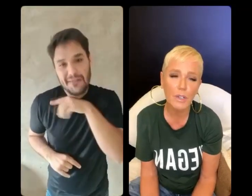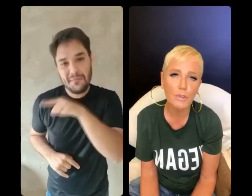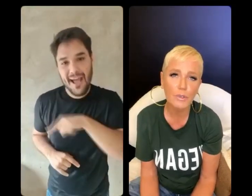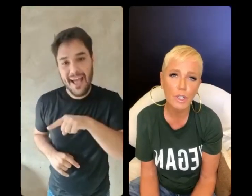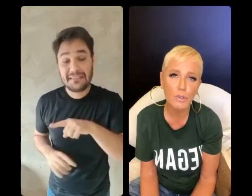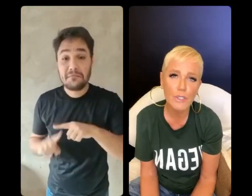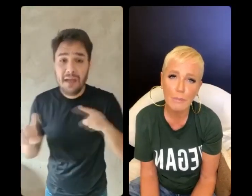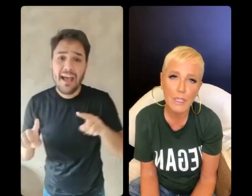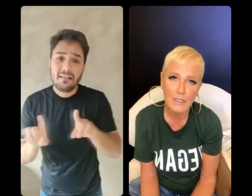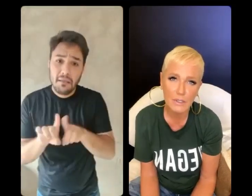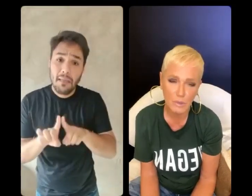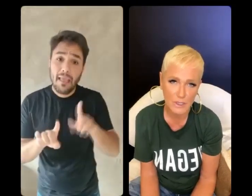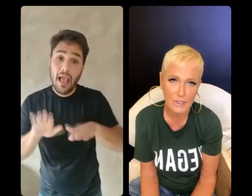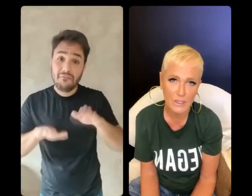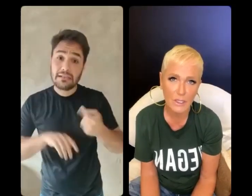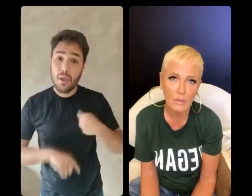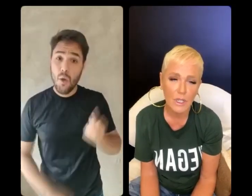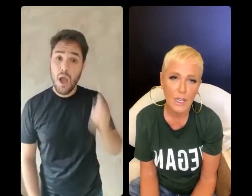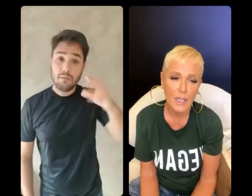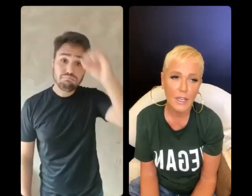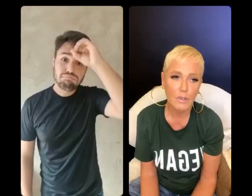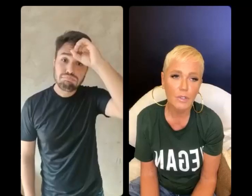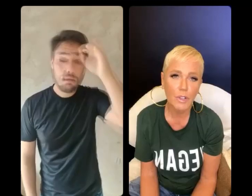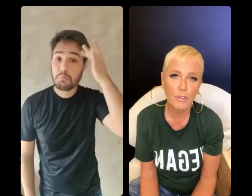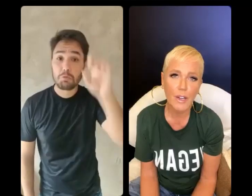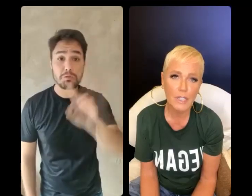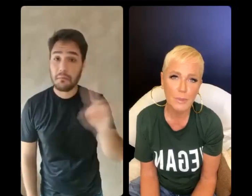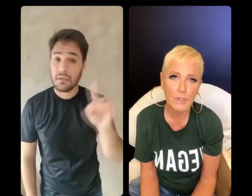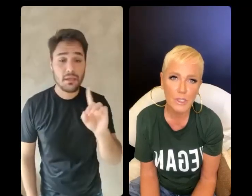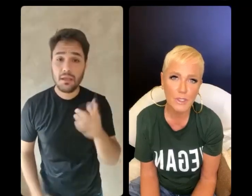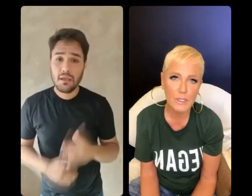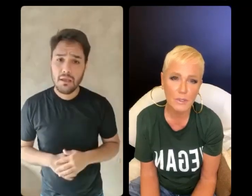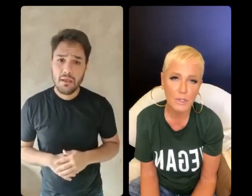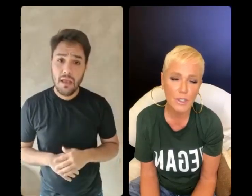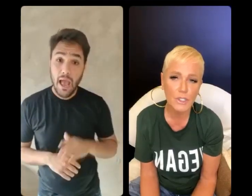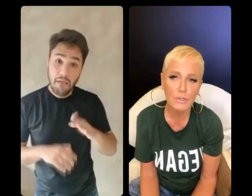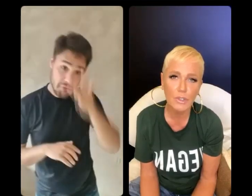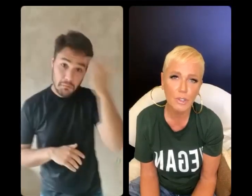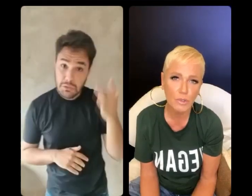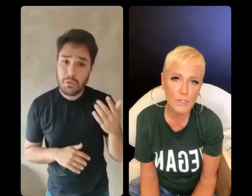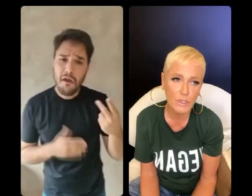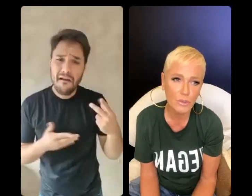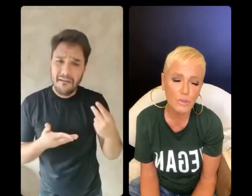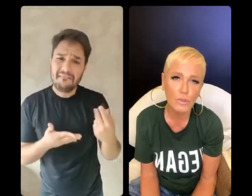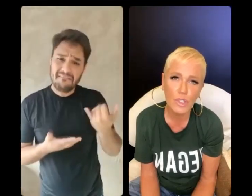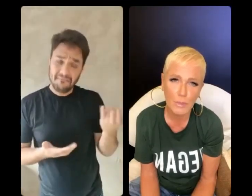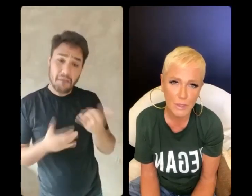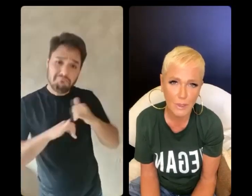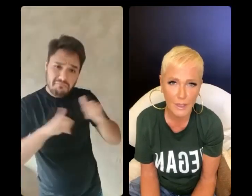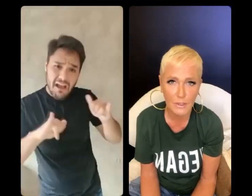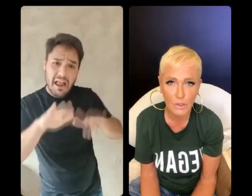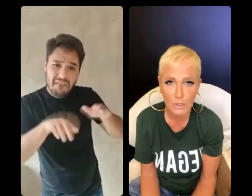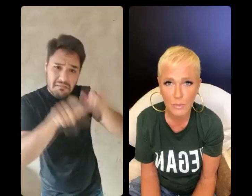porque eu não sabia das coisas. Então, quando eu falo que as pessoas às vezes são ignorantes, eu não tô